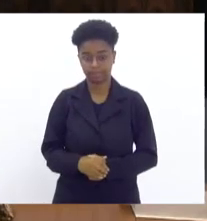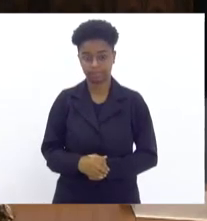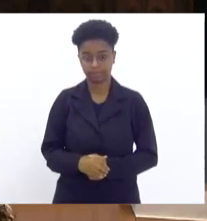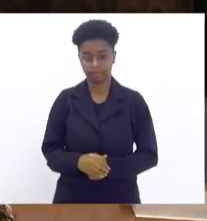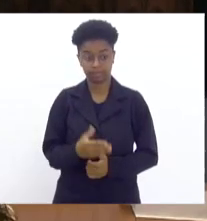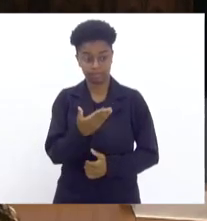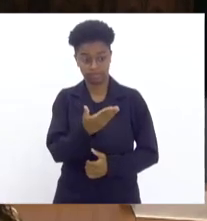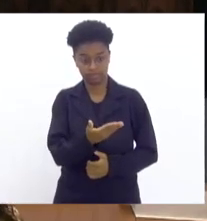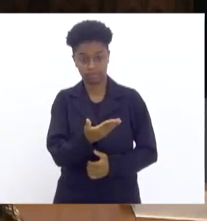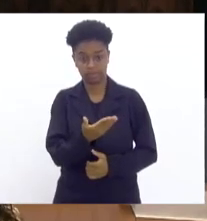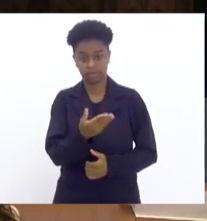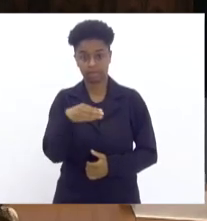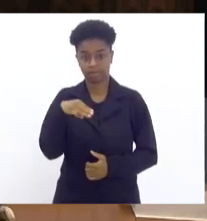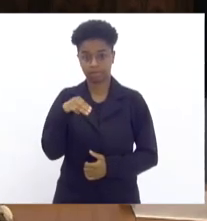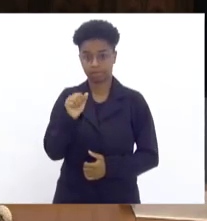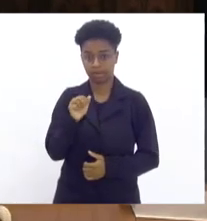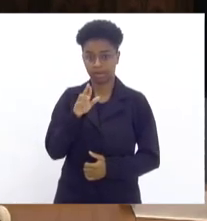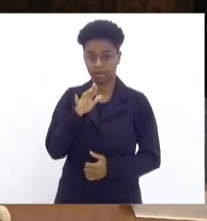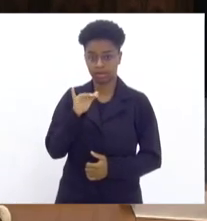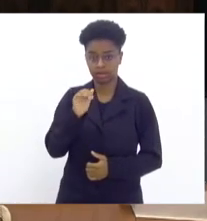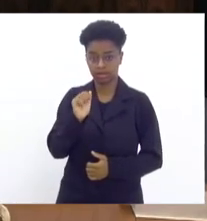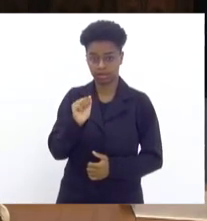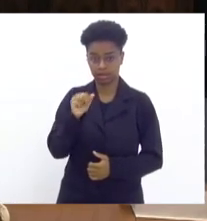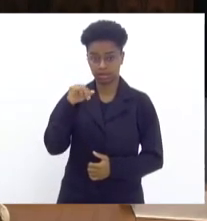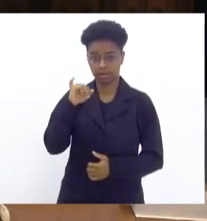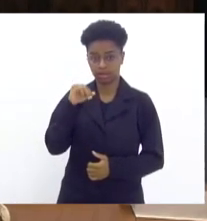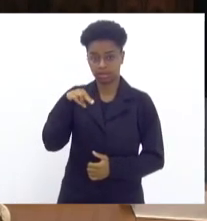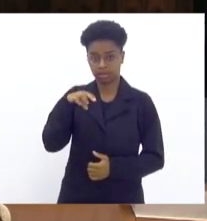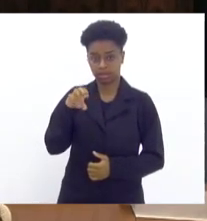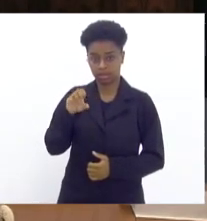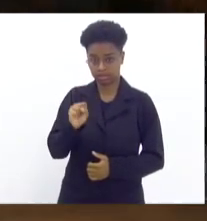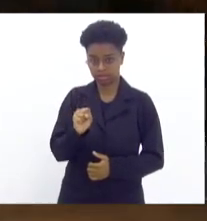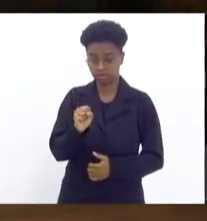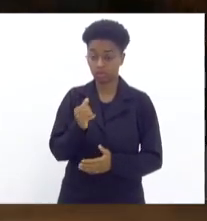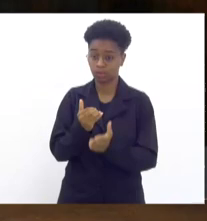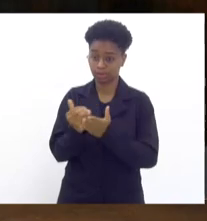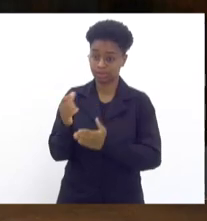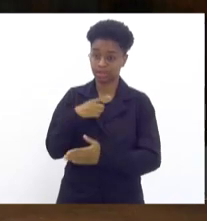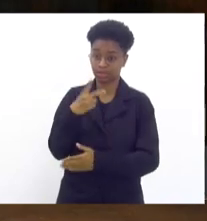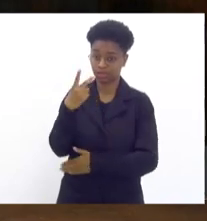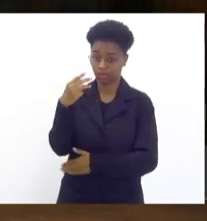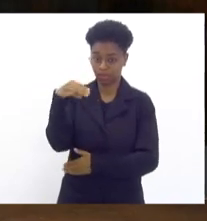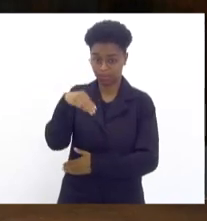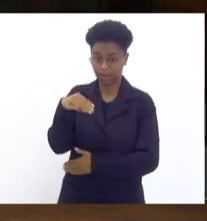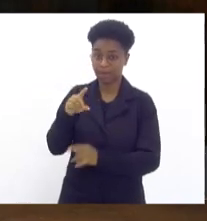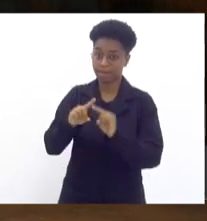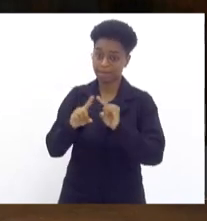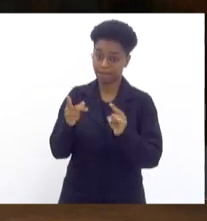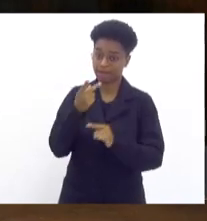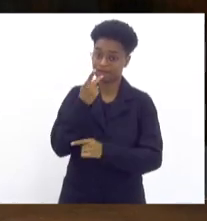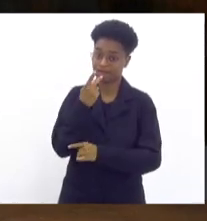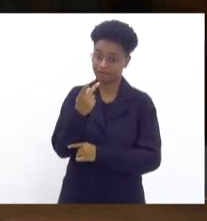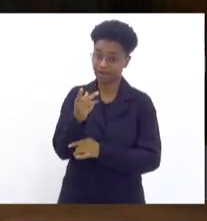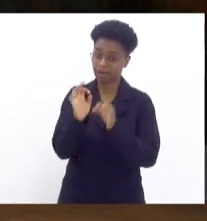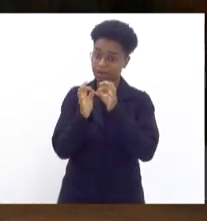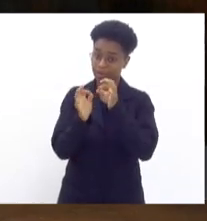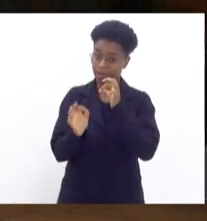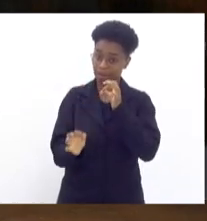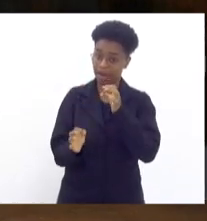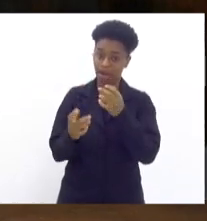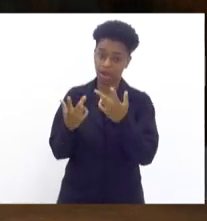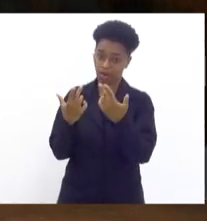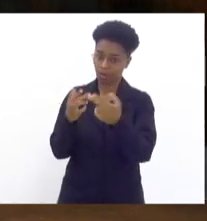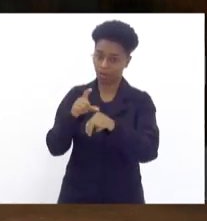senhora Maria Inês, que inicialmente teria dois minutos, mas falou com o mesmo tempo